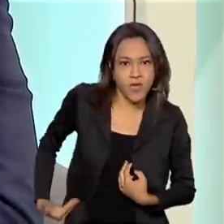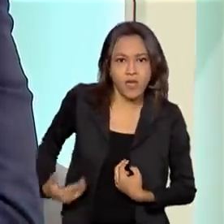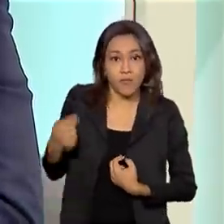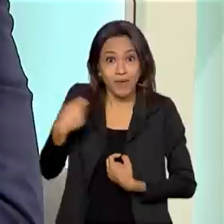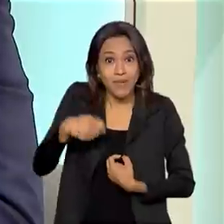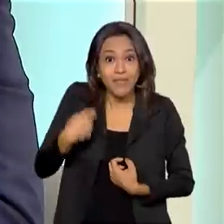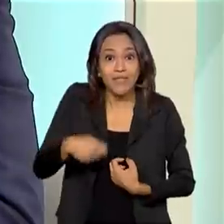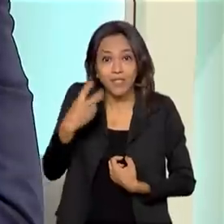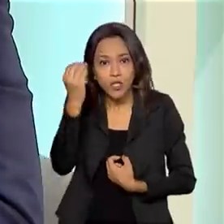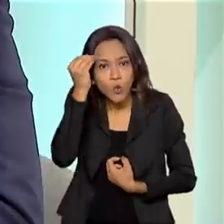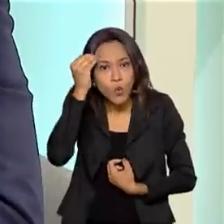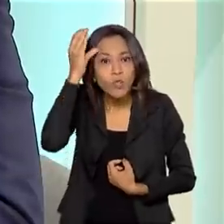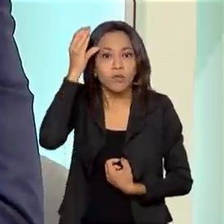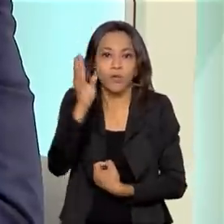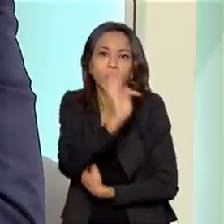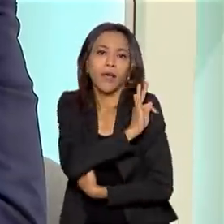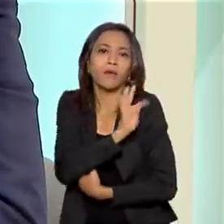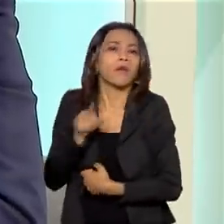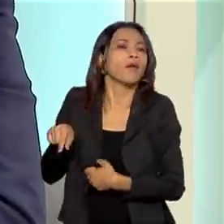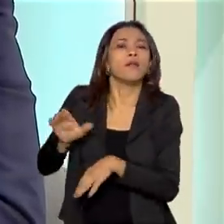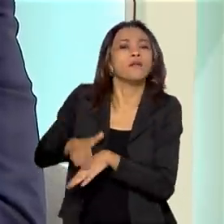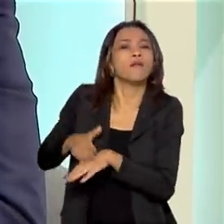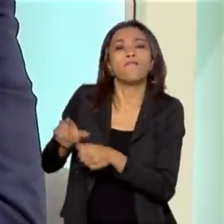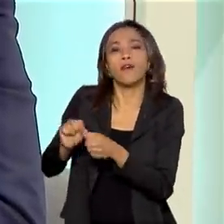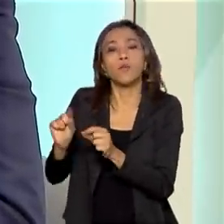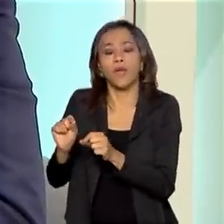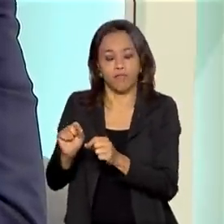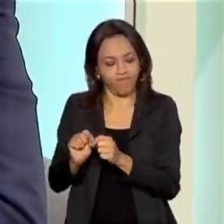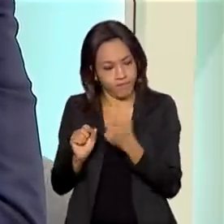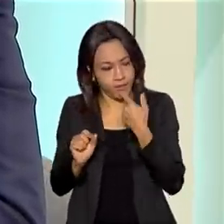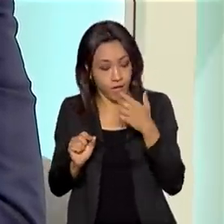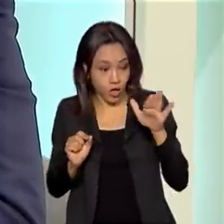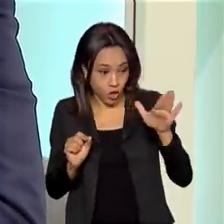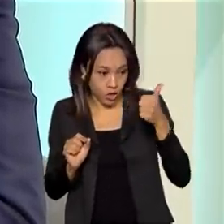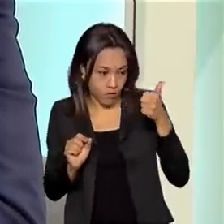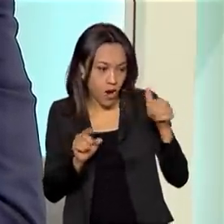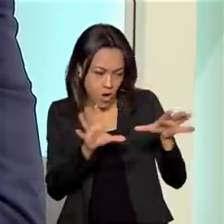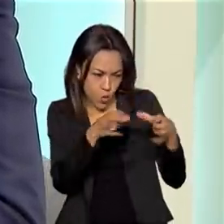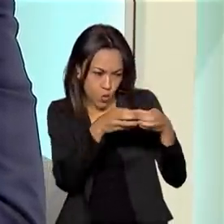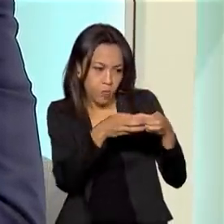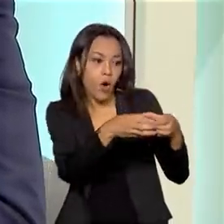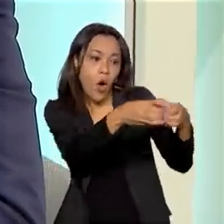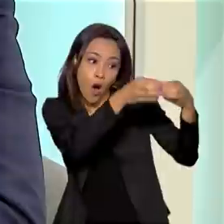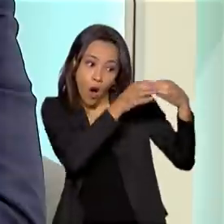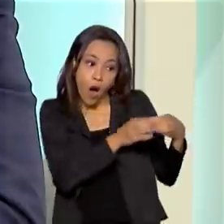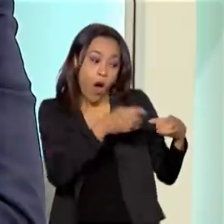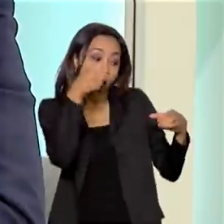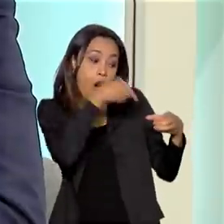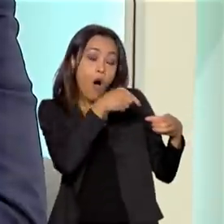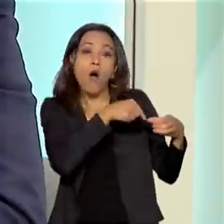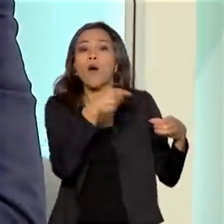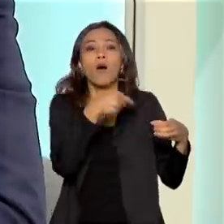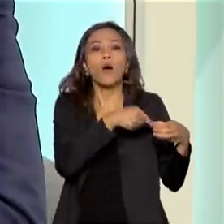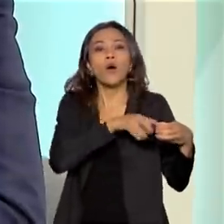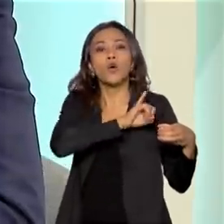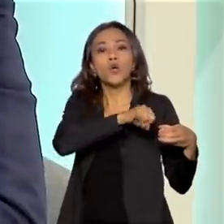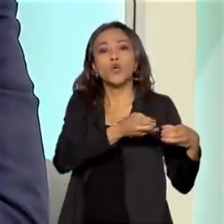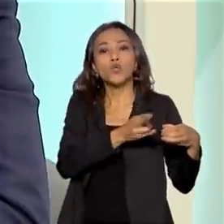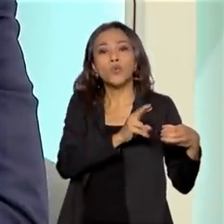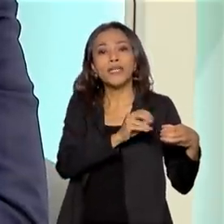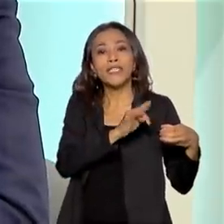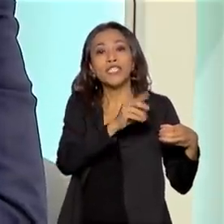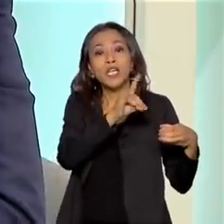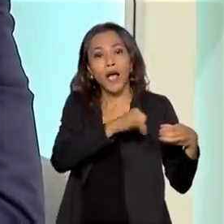técnicas, o que o executivo faz? Junta uma equipe, dá uma personalidade jurídica, um orçamento e fala